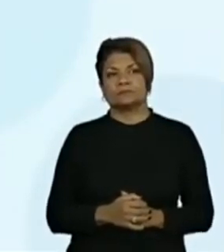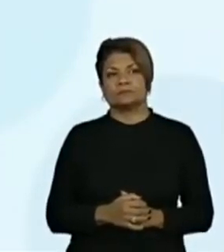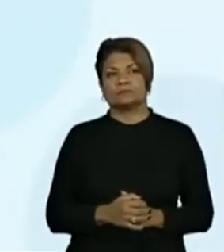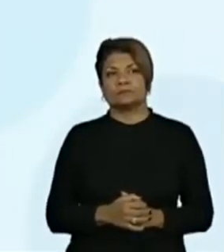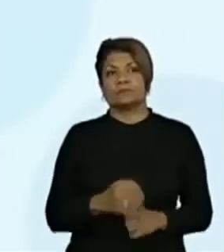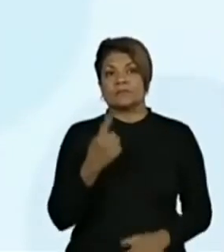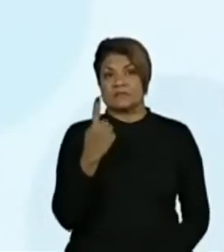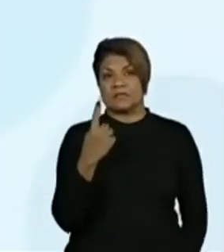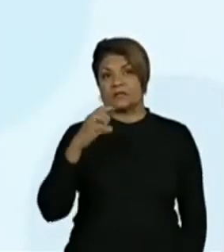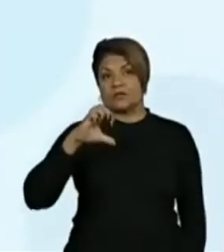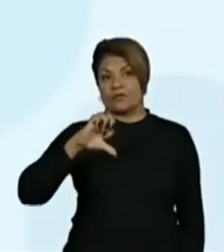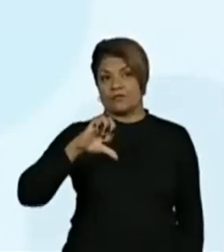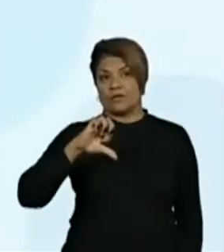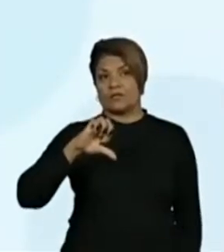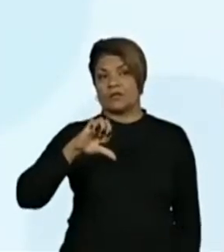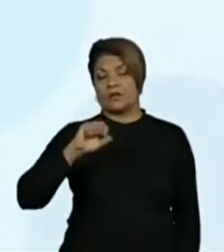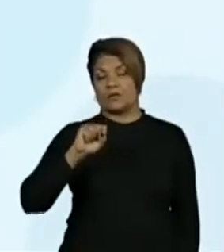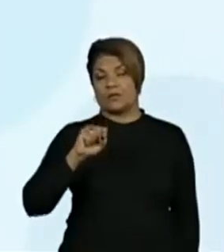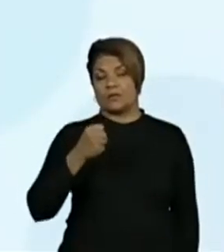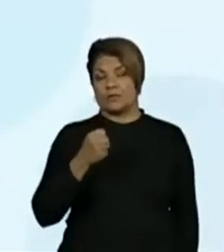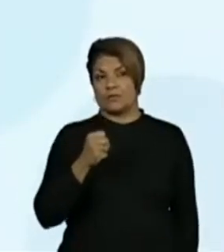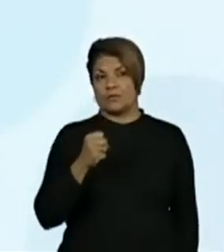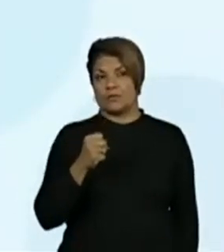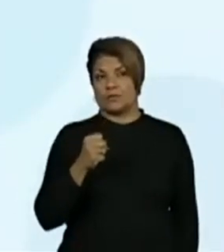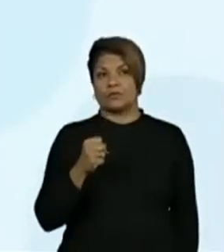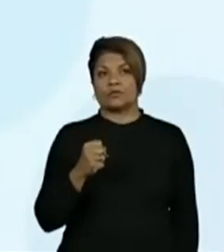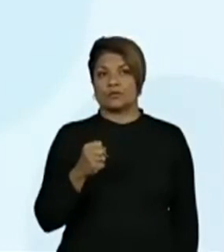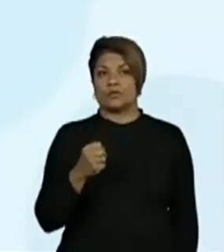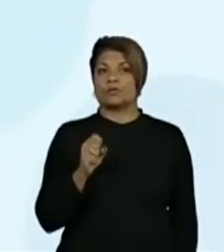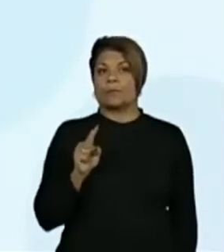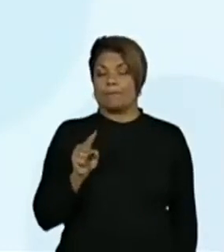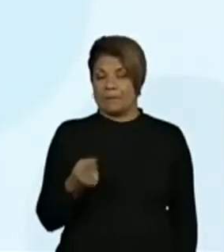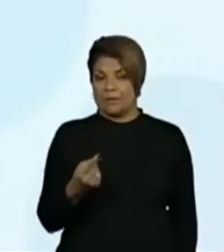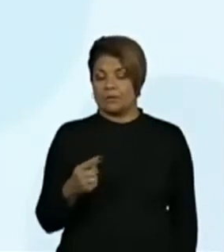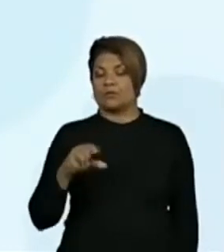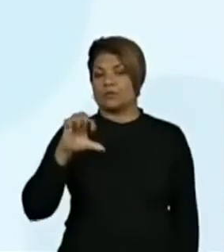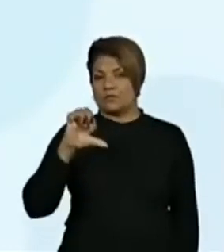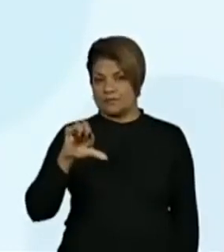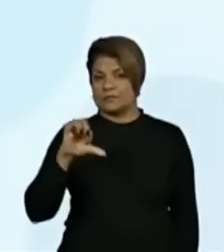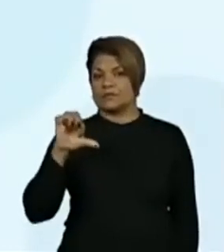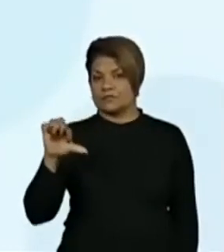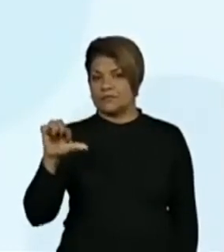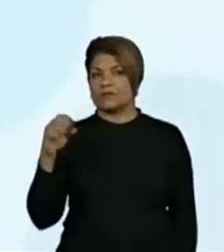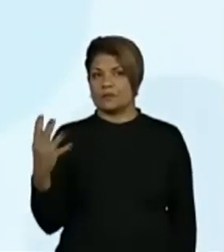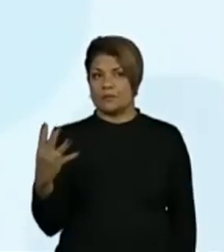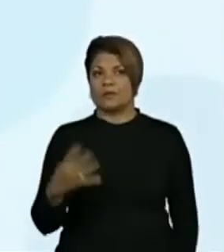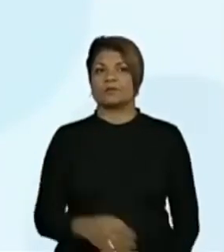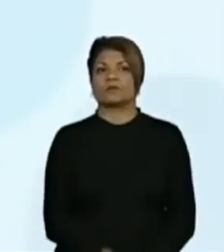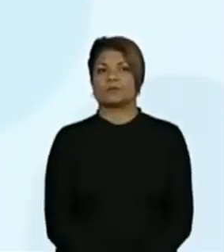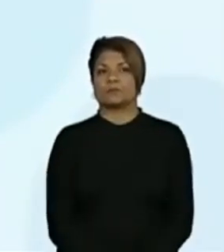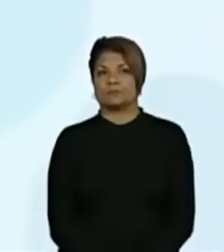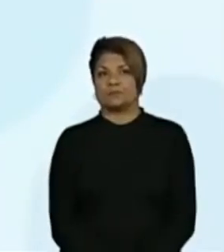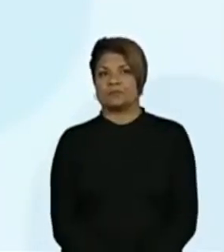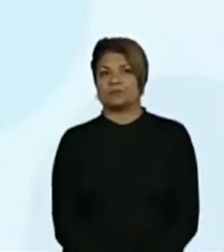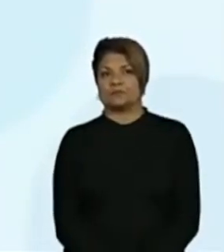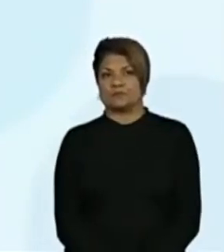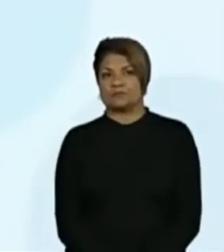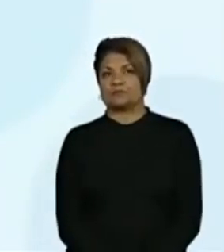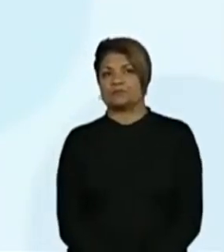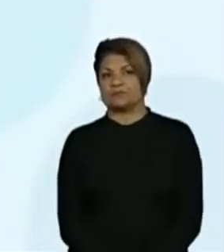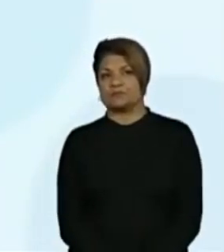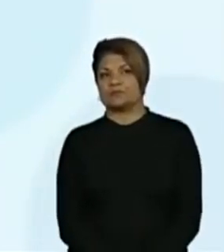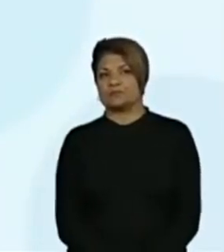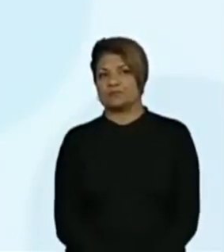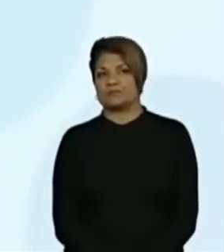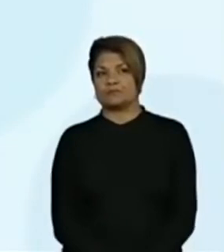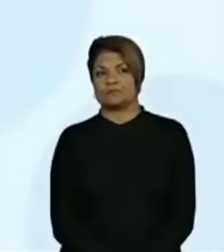Cento e noventa oito, São Paulo possui cento e noventa oito mil. Então, está aqui, eu vou circular. Cento e noventa